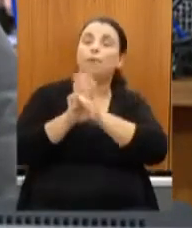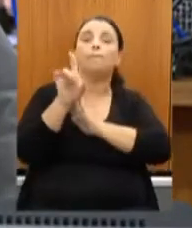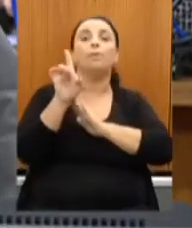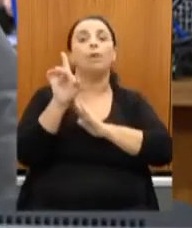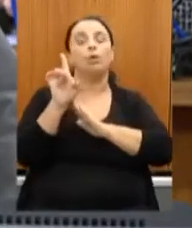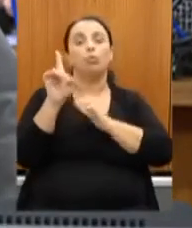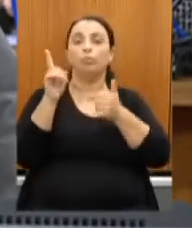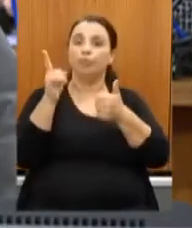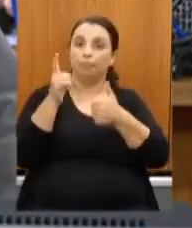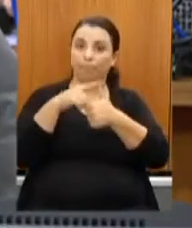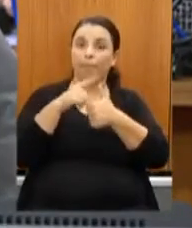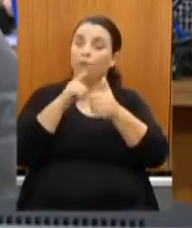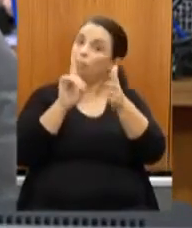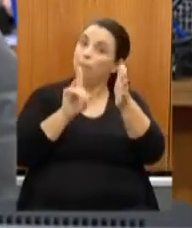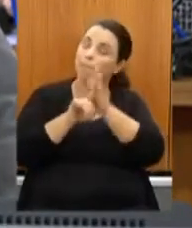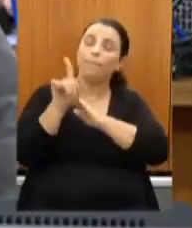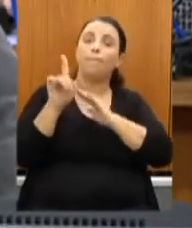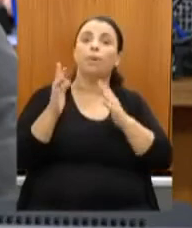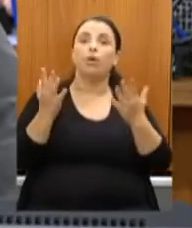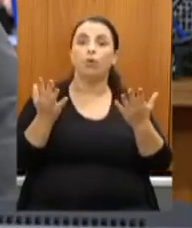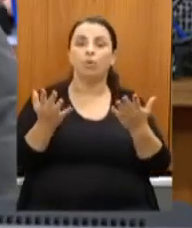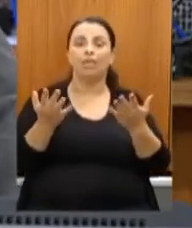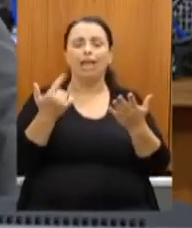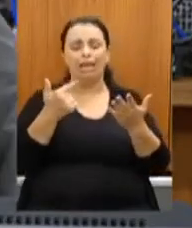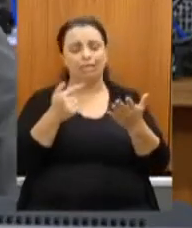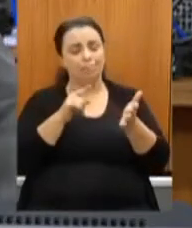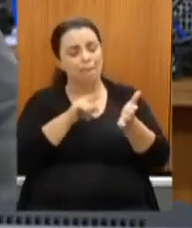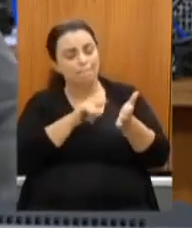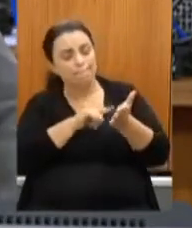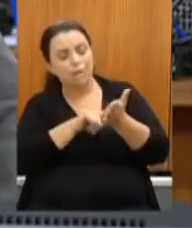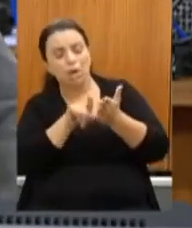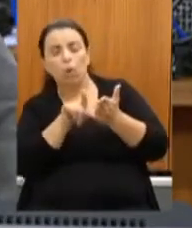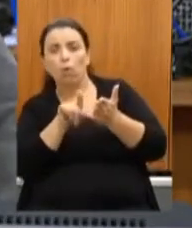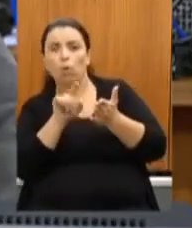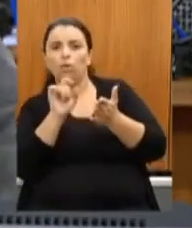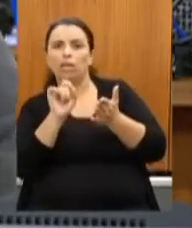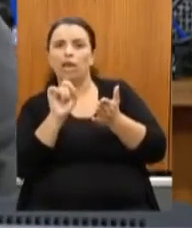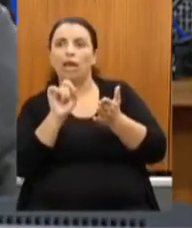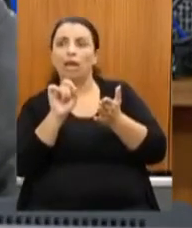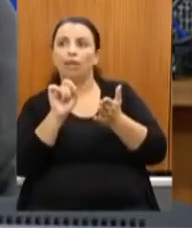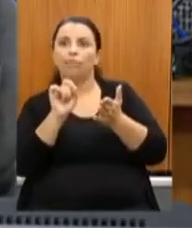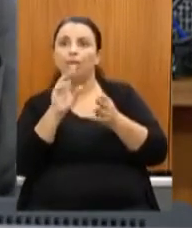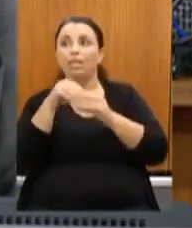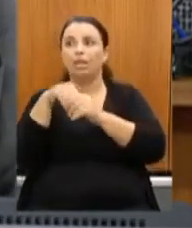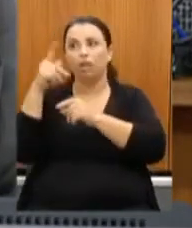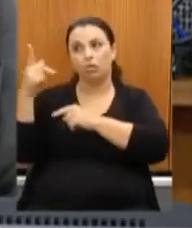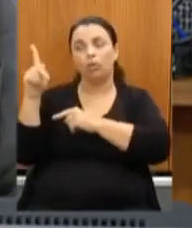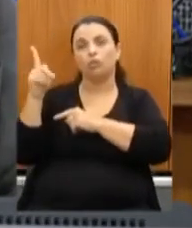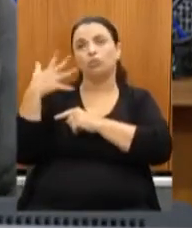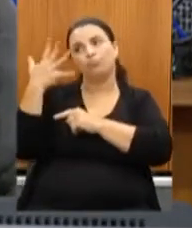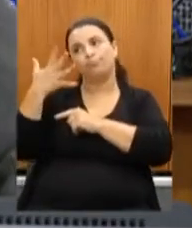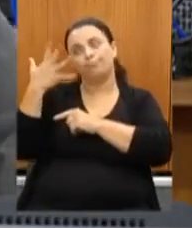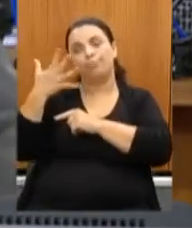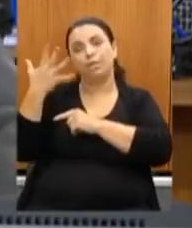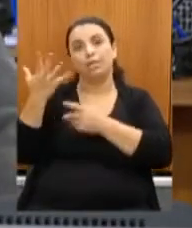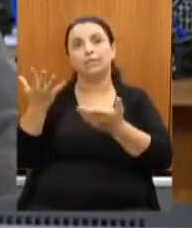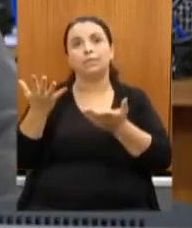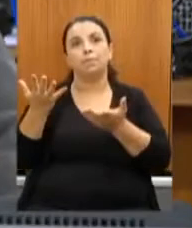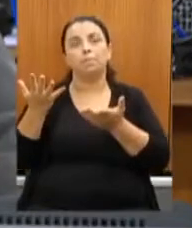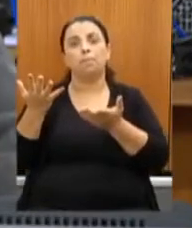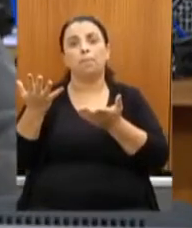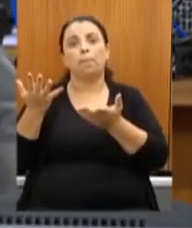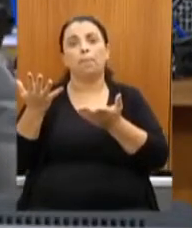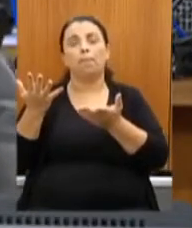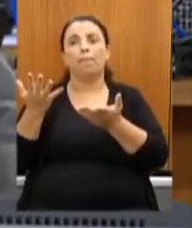que é uma pergunta dentro da sua explanação que se tem uma coisa que